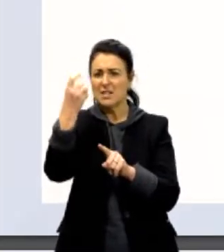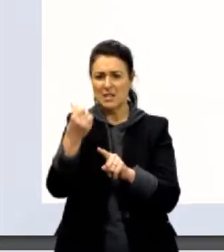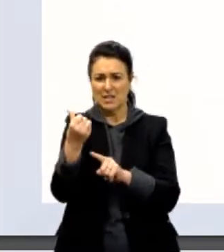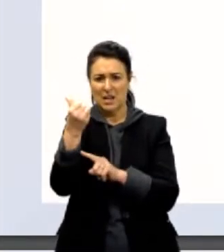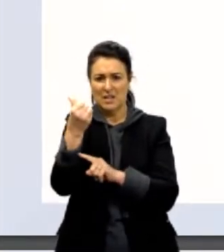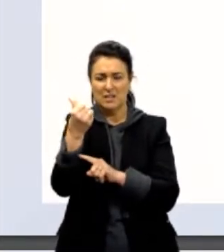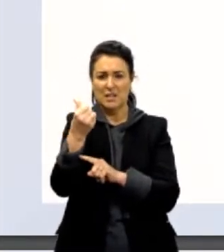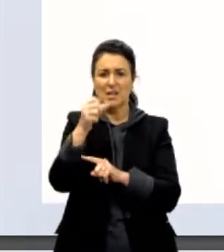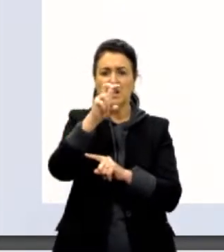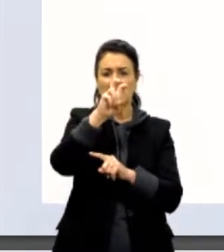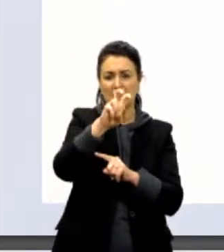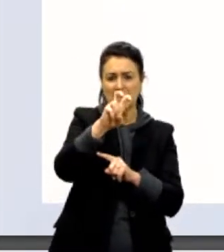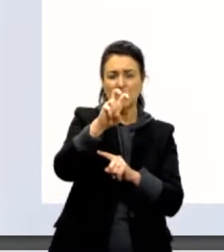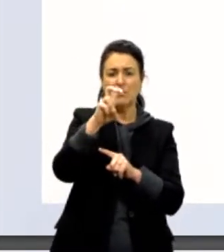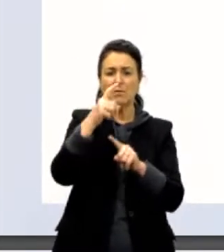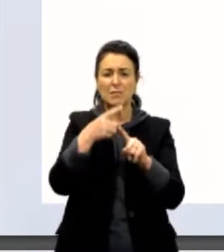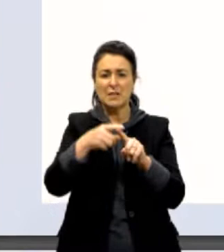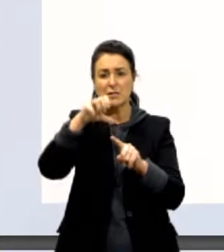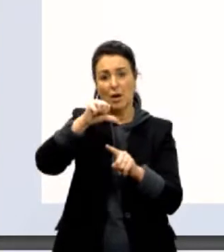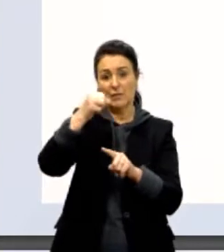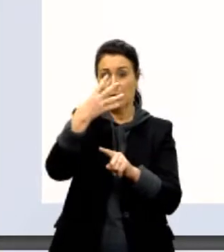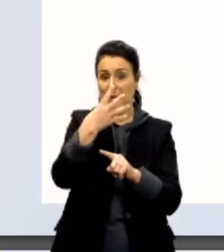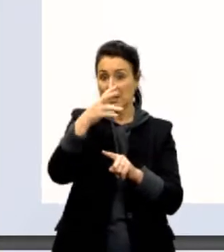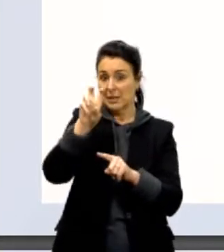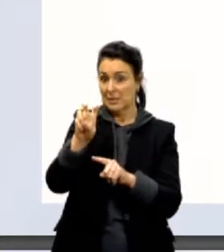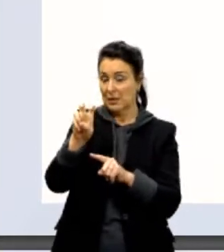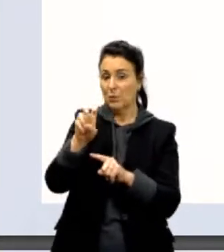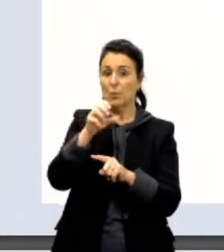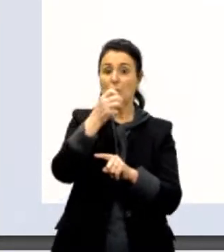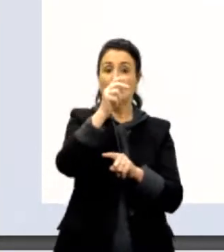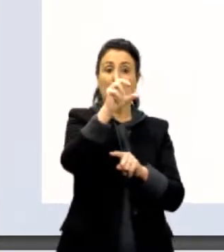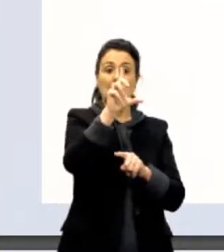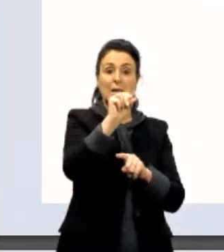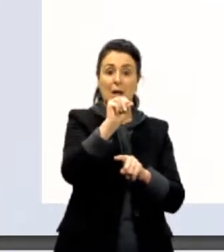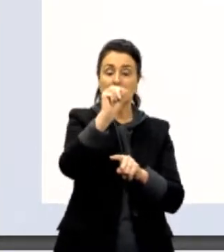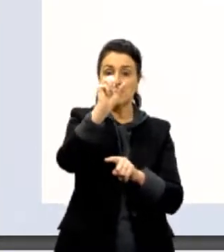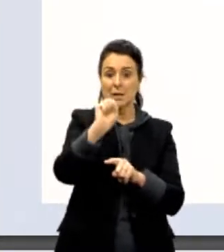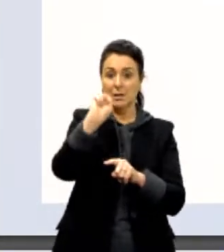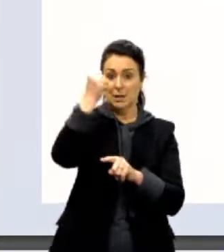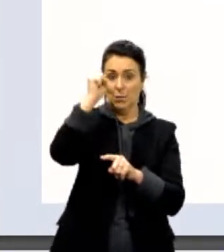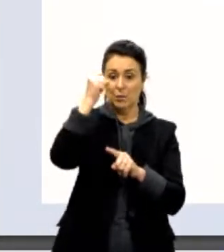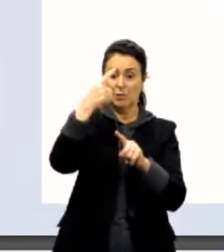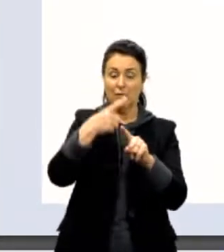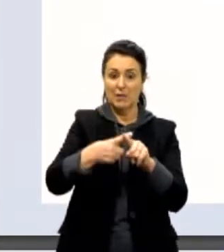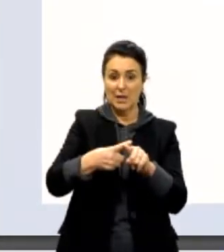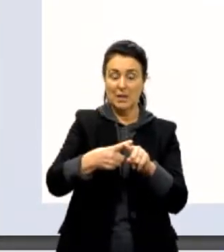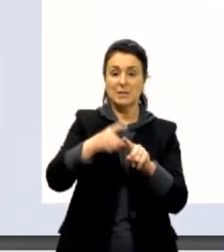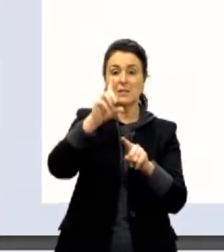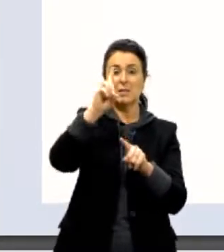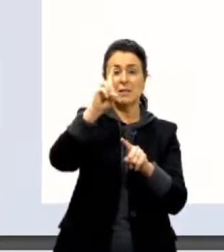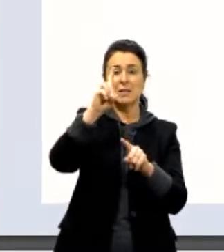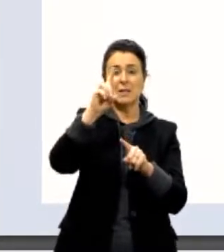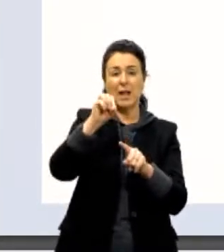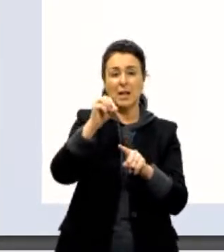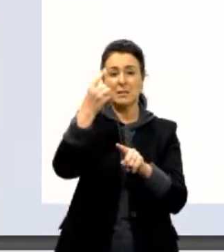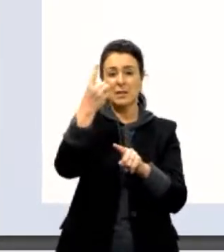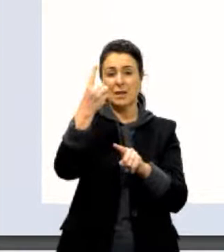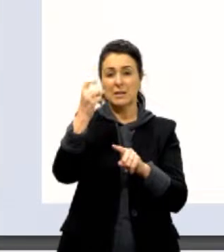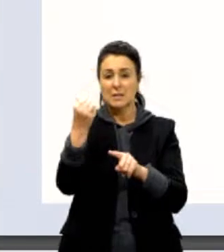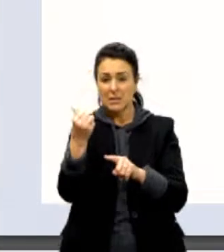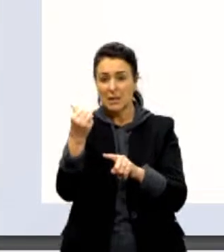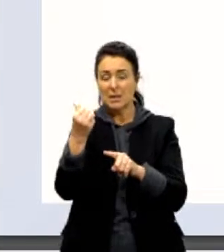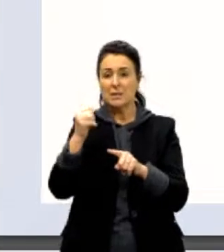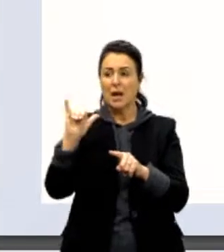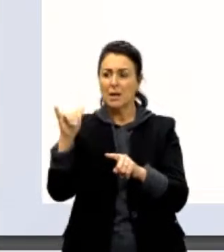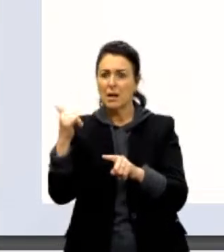5 vezes 9, 45. 10 na 8 vezes 10 na 16, 10 na 24. E a energia